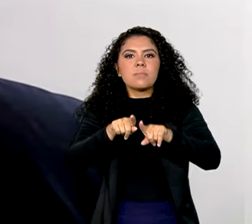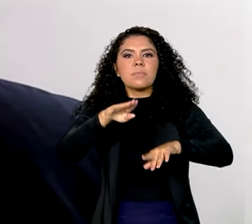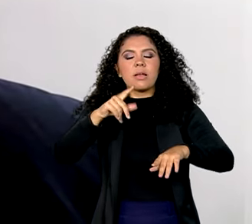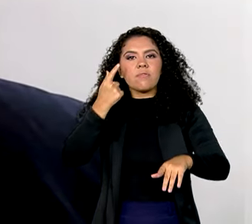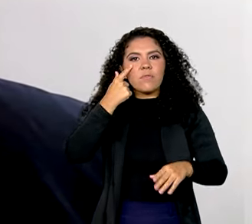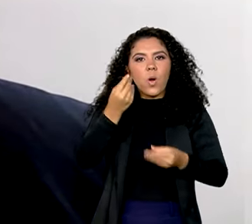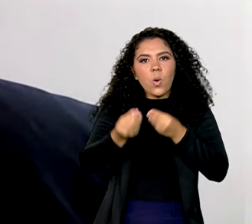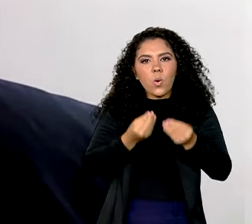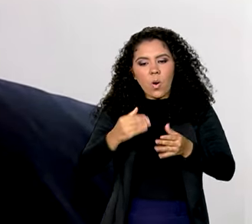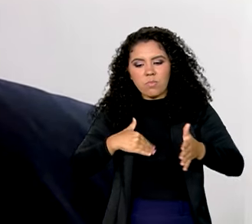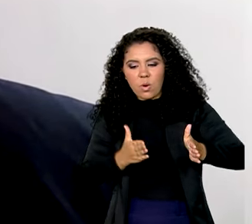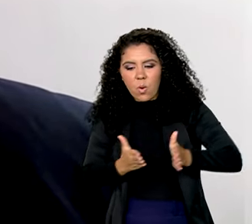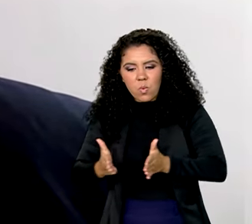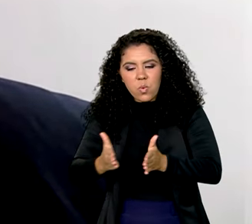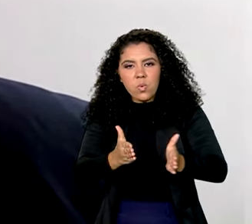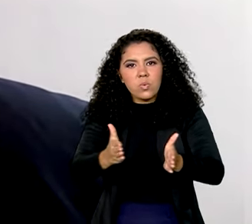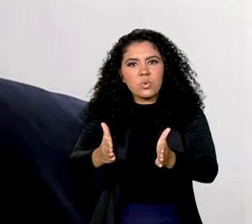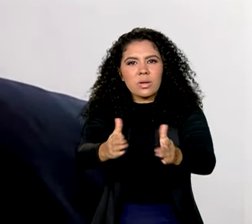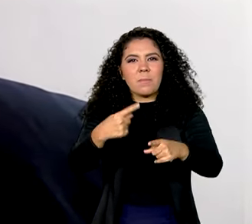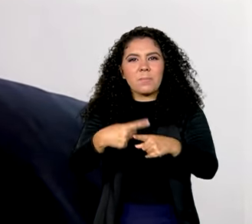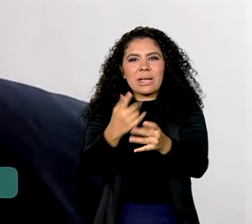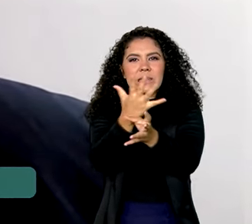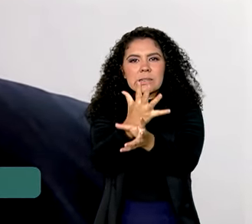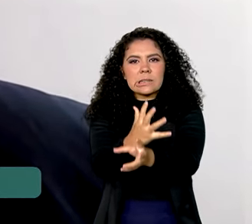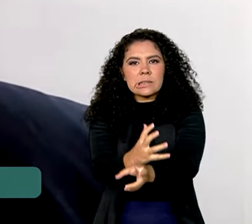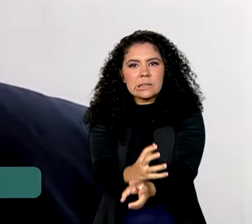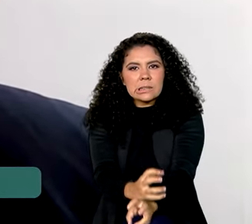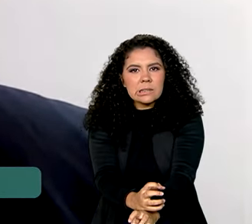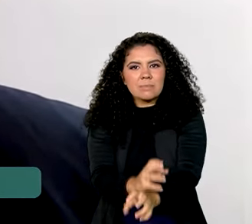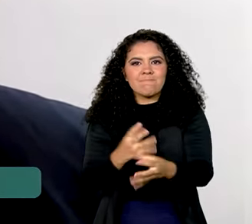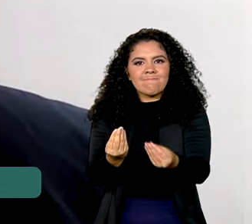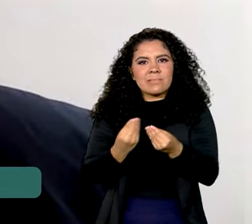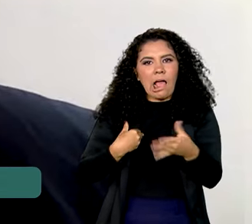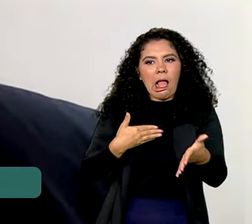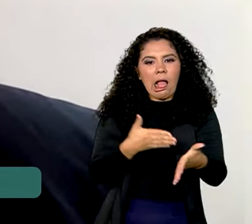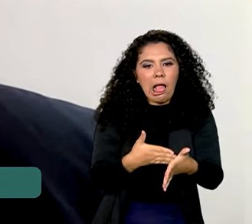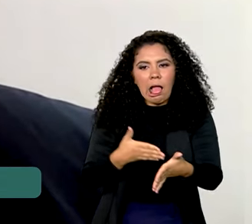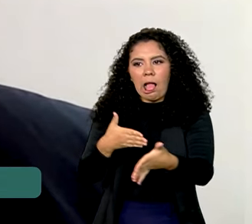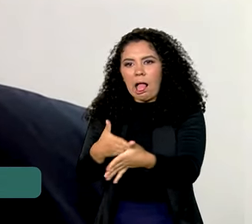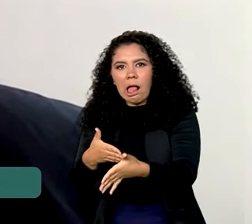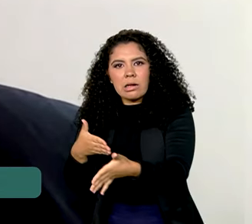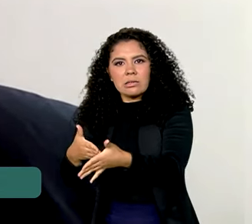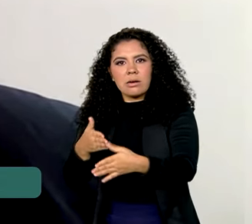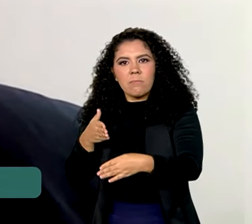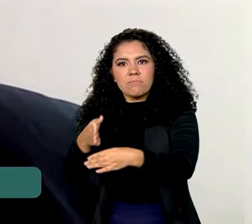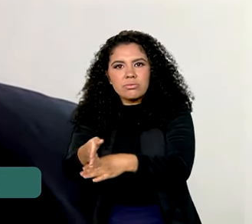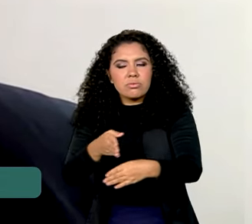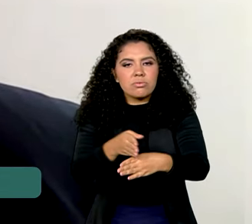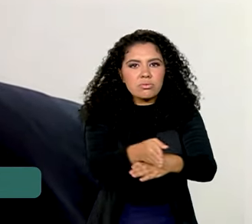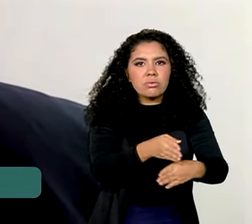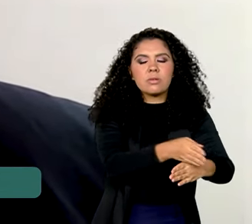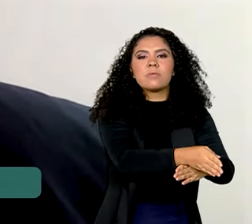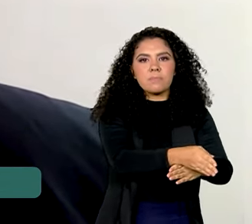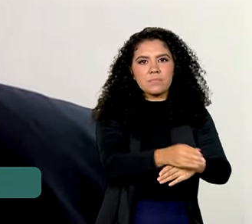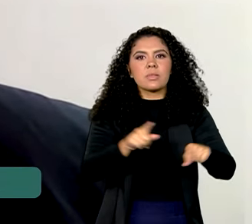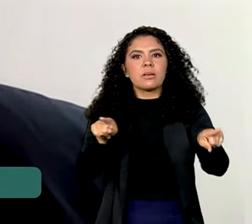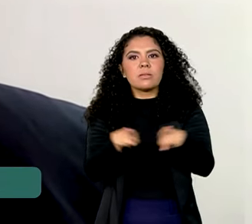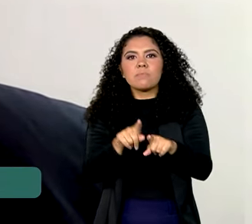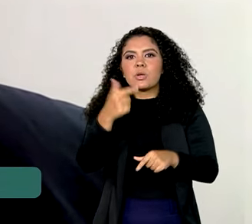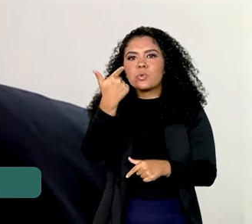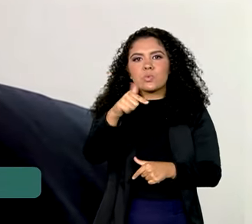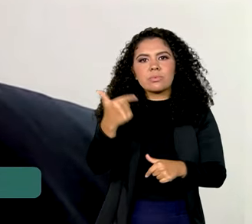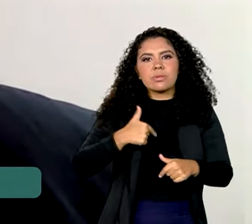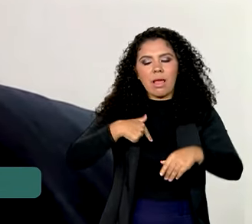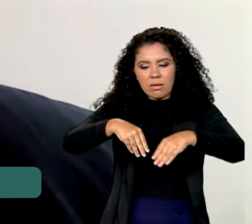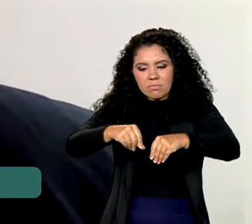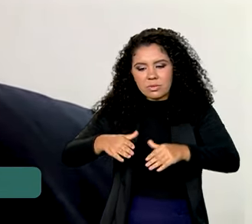rios, hoje a seca desde o ano passado, então o acesso é muito restrito pelo modal fluvial, não tem estrada que chega